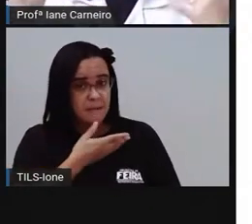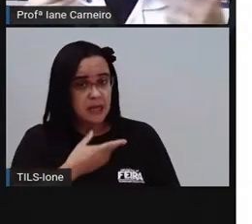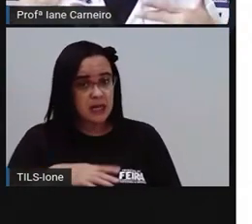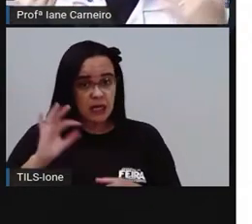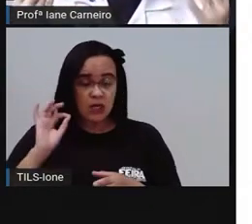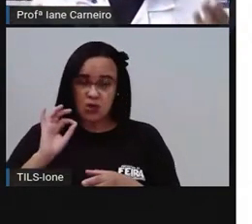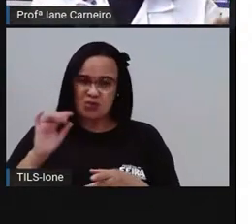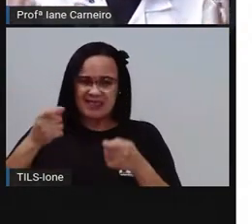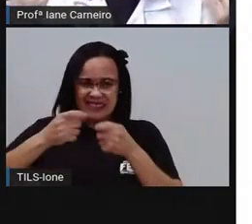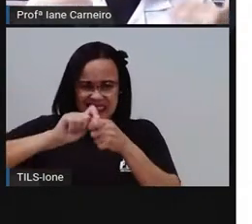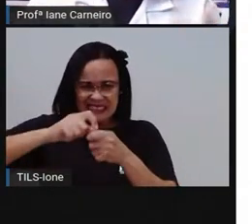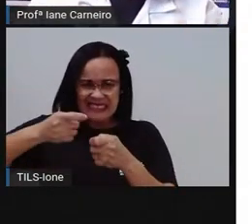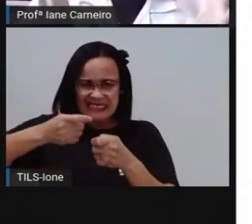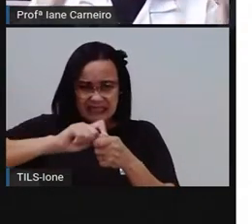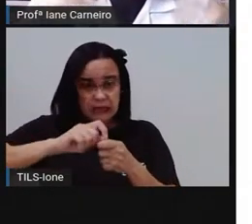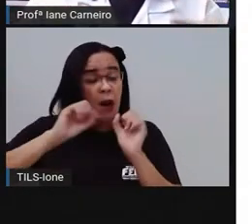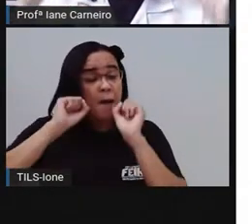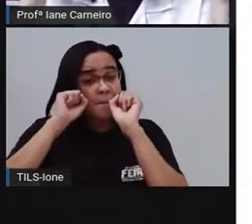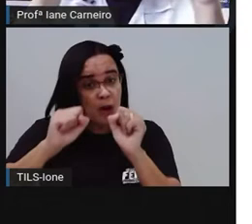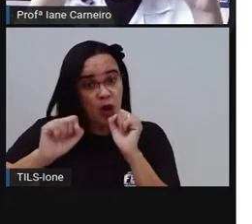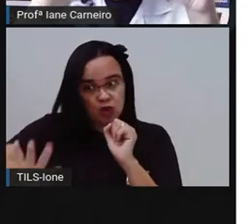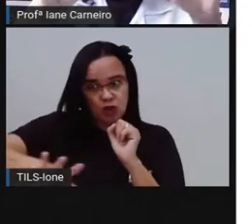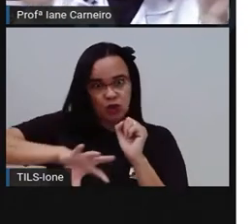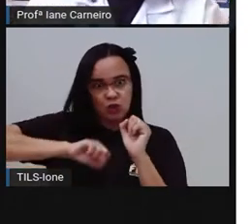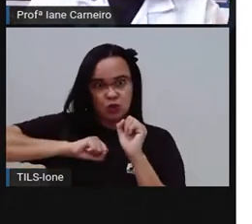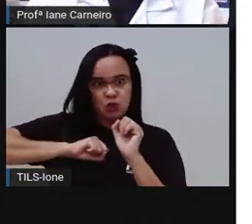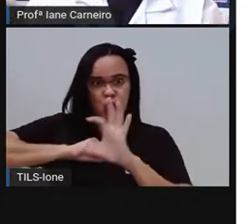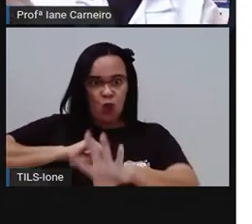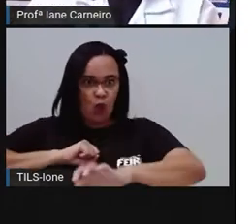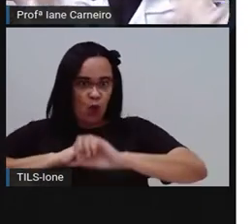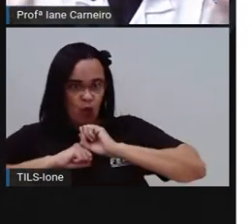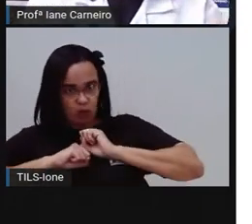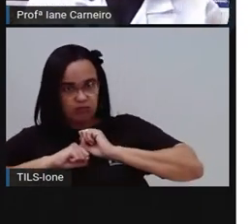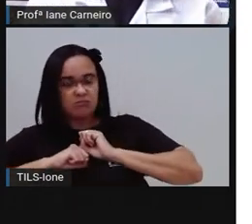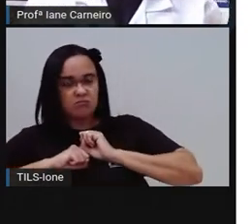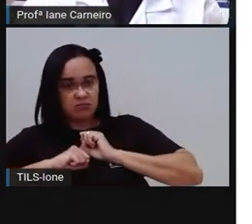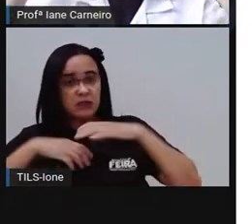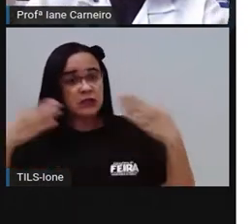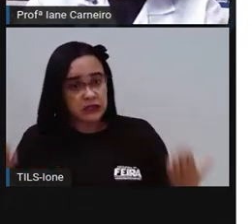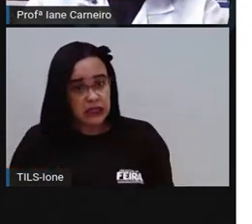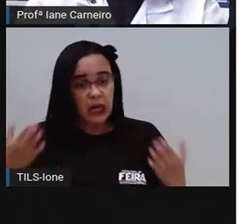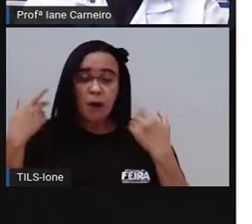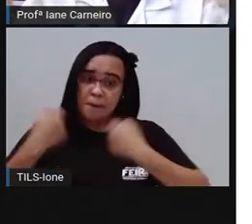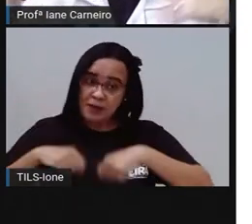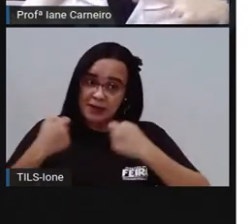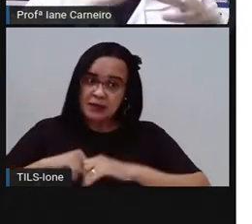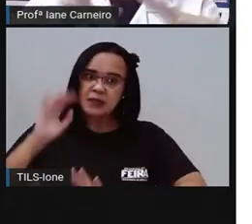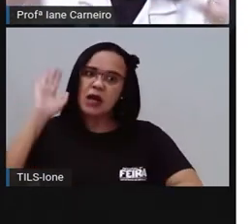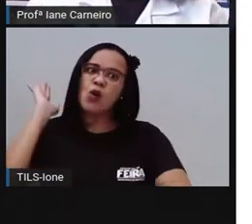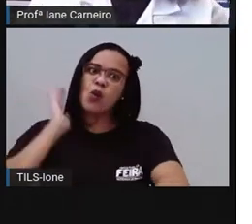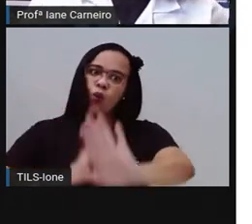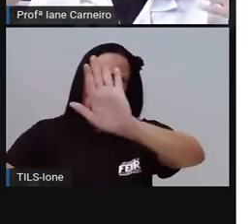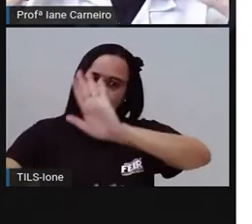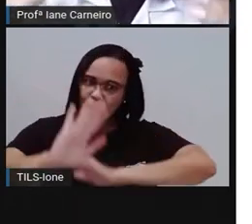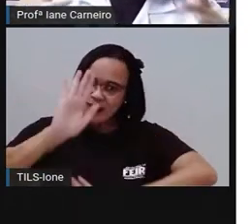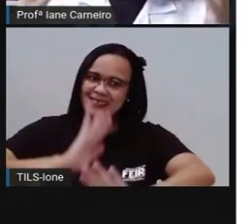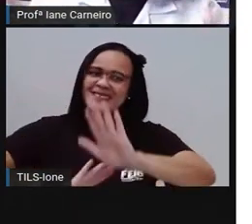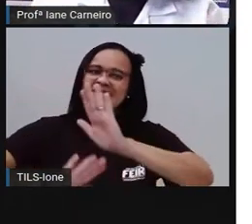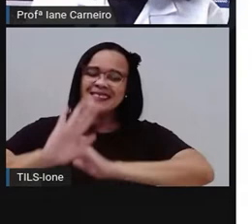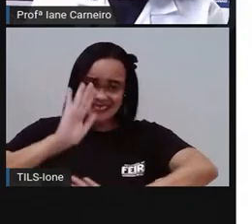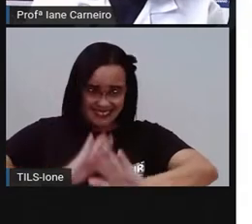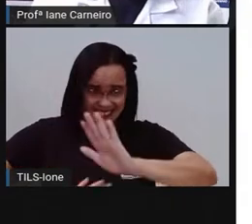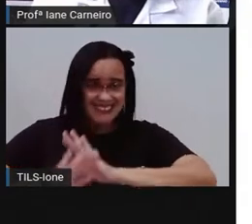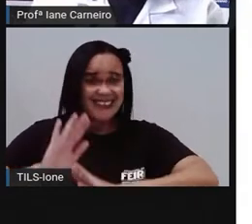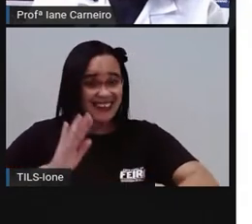E aí a gente tem que ter esses cuidados de higiene para que o piolinho vá embora. A cabeça da gente fique tão limpinha que o piolinho não queira